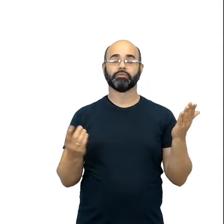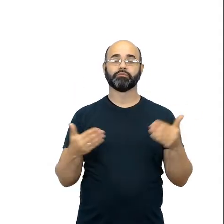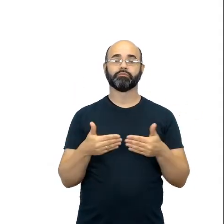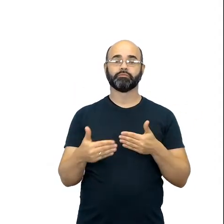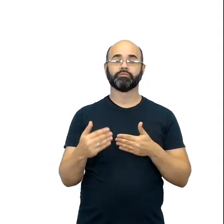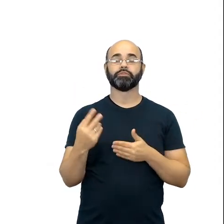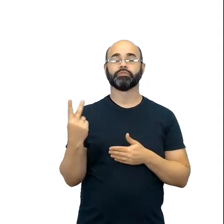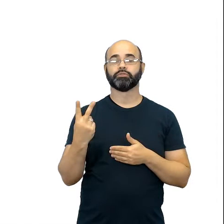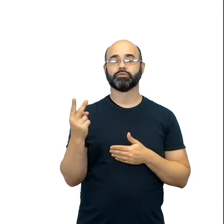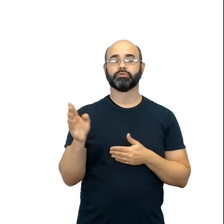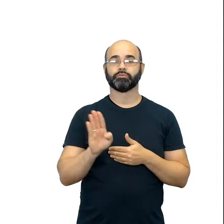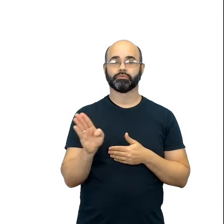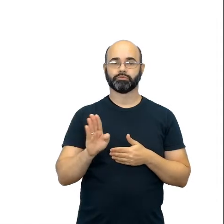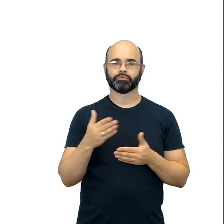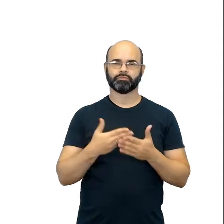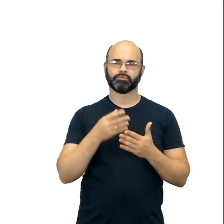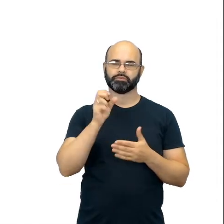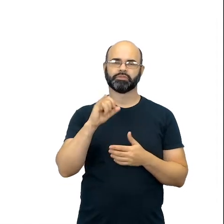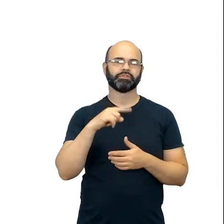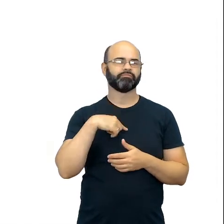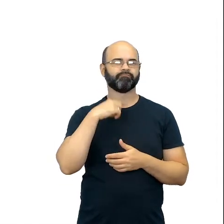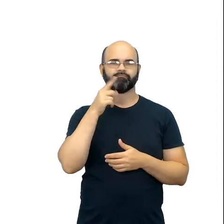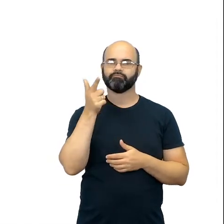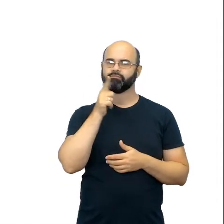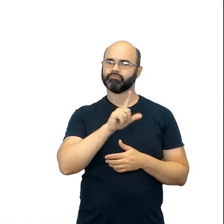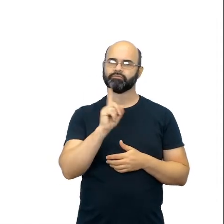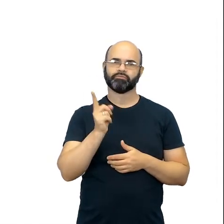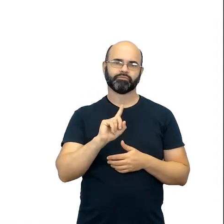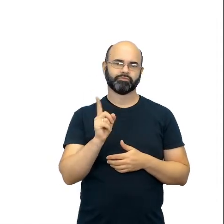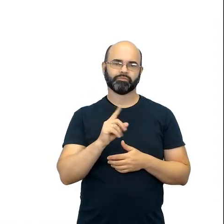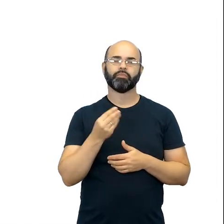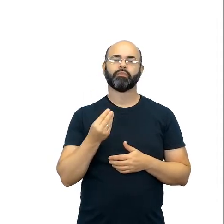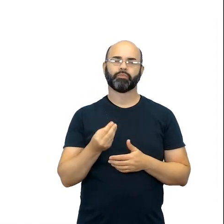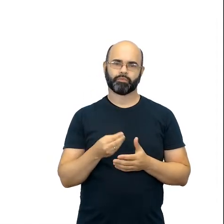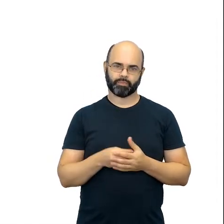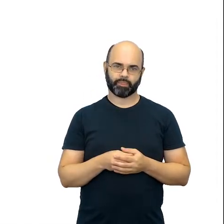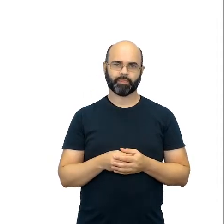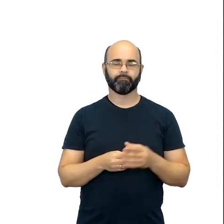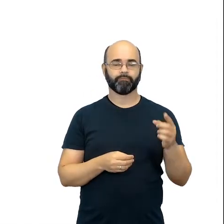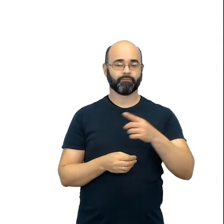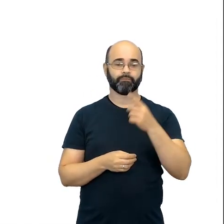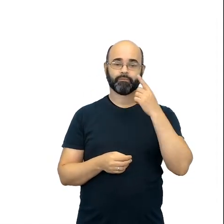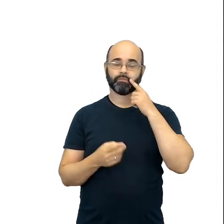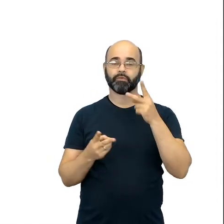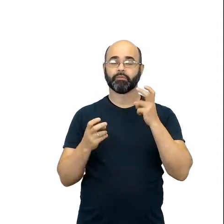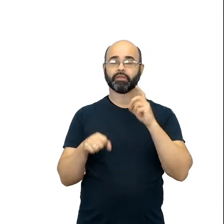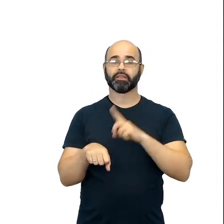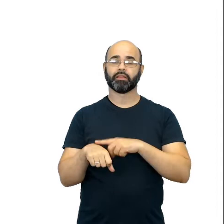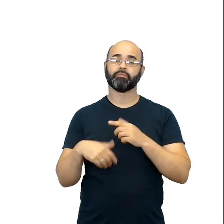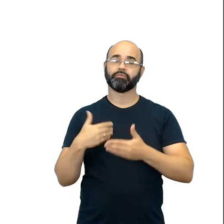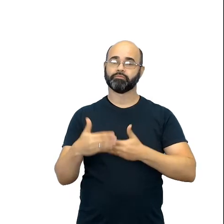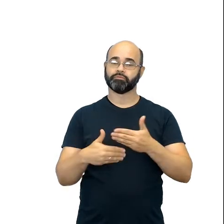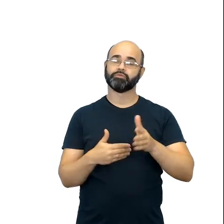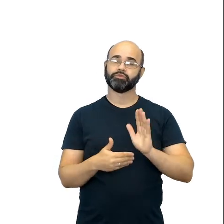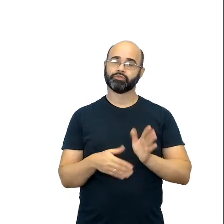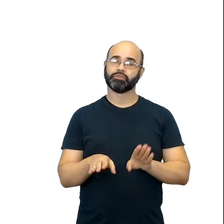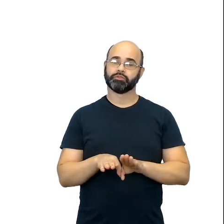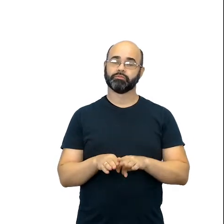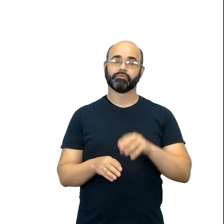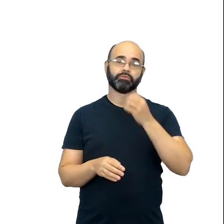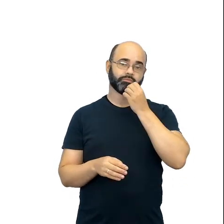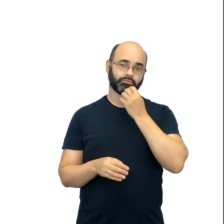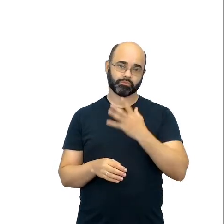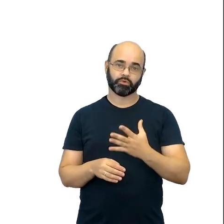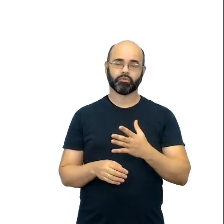vamos supor que não conseguiu. Olha que bom. O segundo bimestre já vem também com esse tema. Então, isso é muito bom. Isso ajuda no